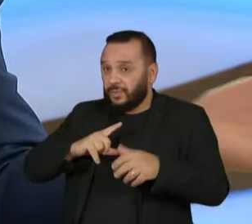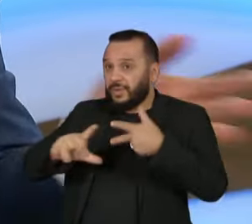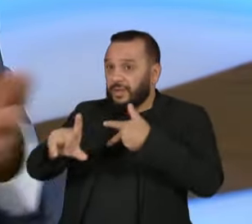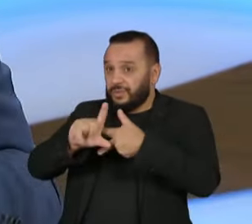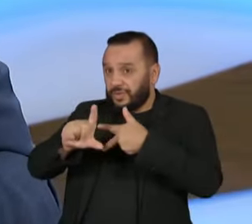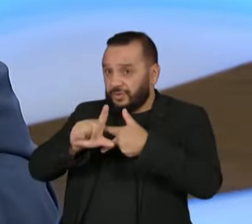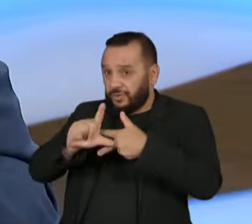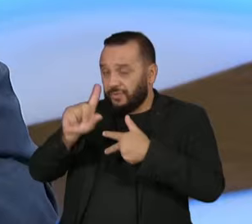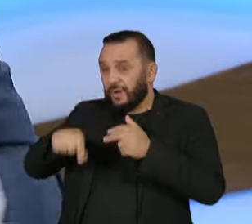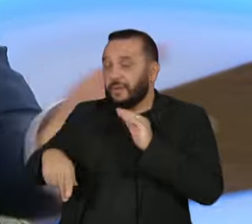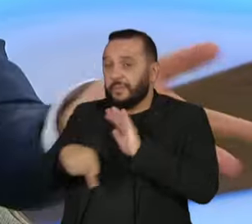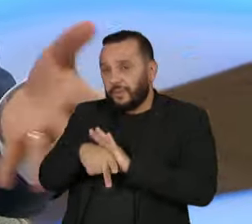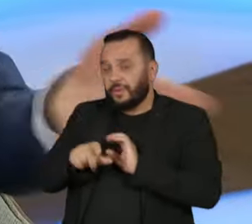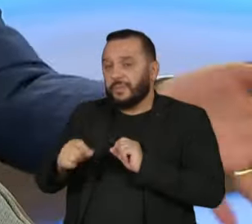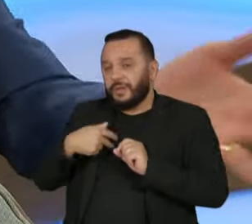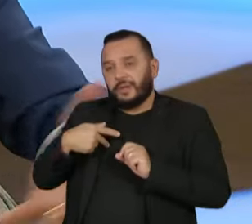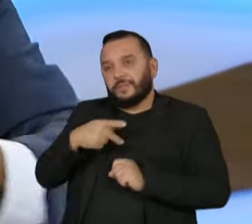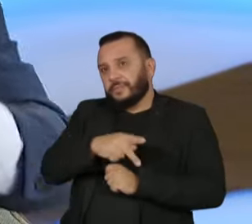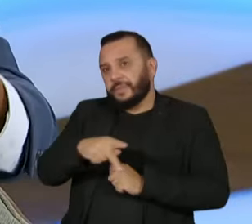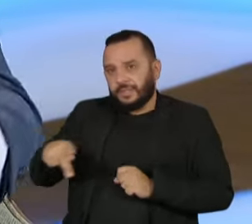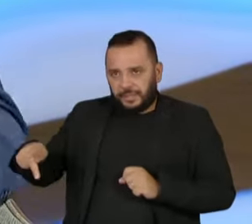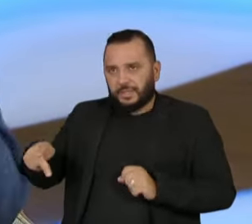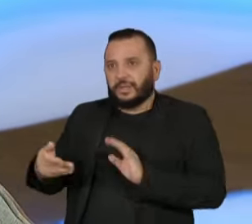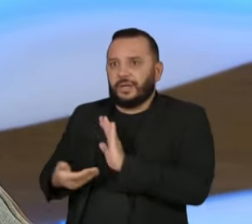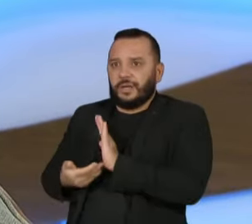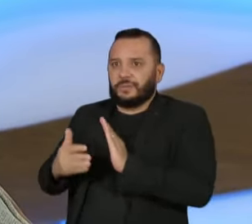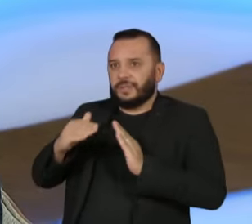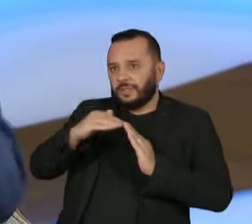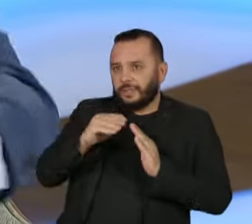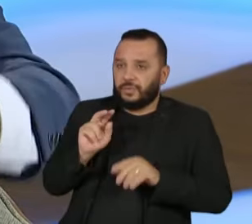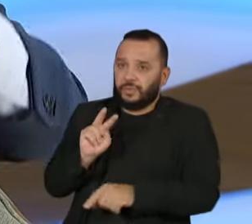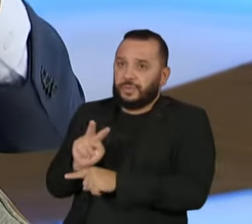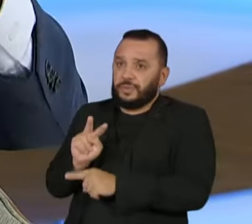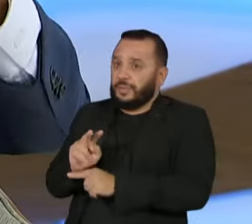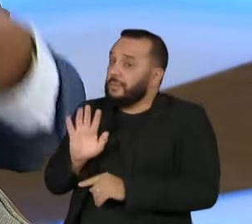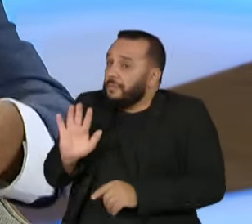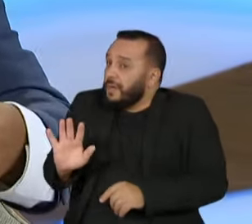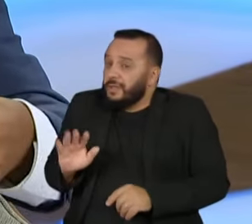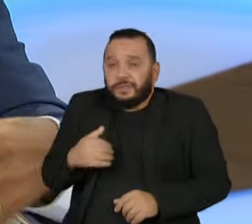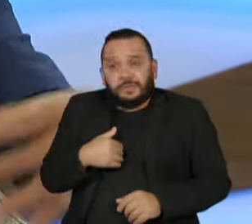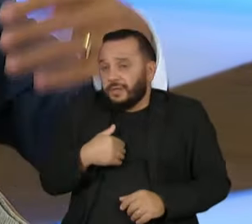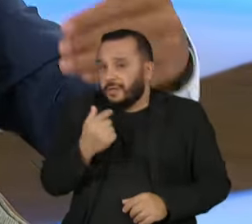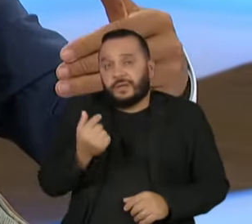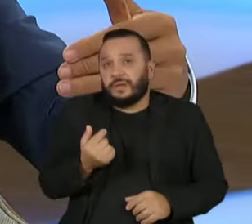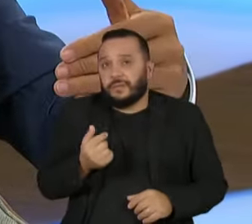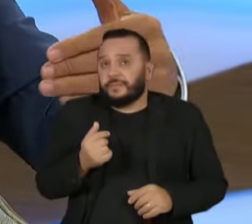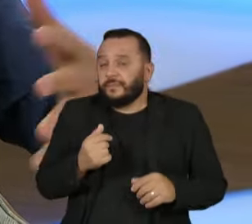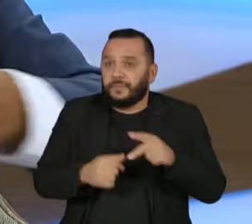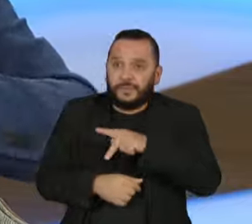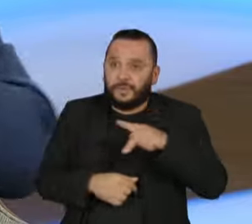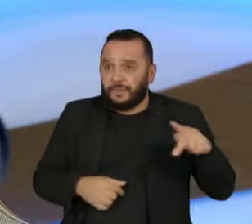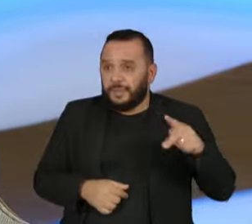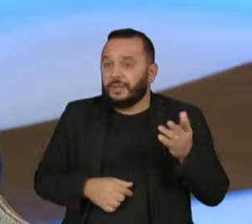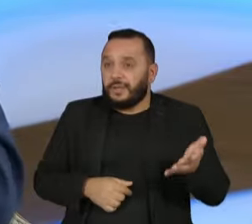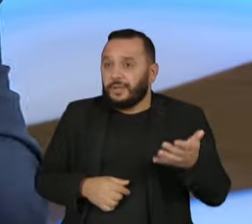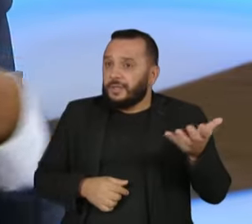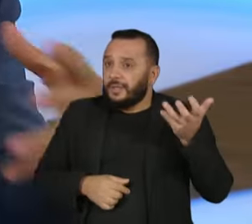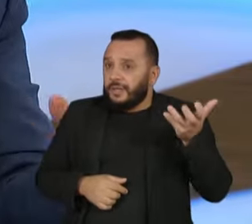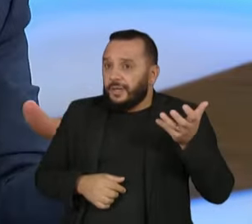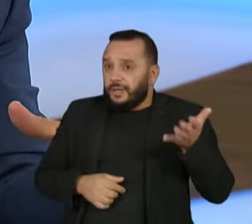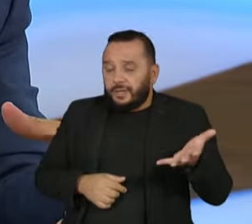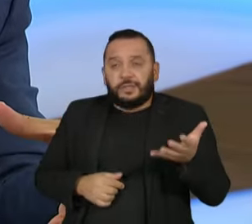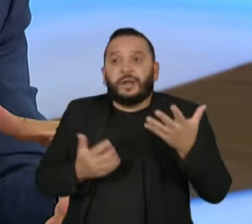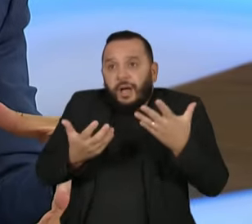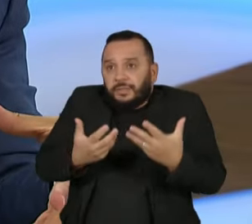provavelmente o presidente do Congresso, o presidente da Câmara e do Senado que estavam cuidando. Não. É o presidente eleito que quer. Se isso foi